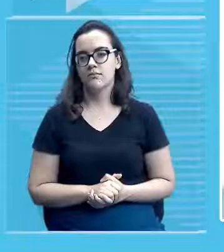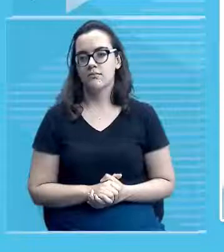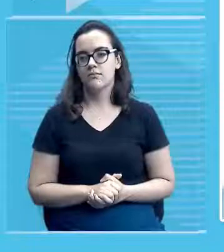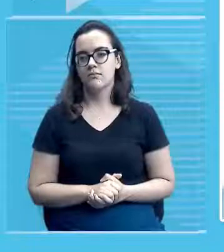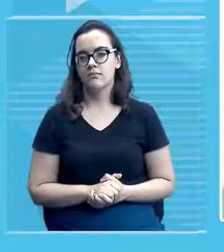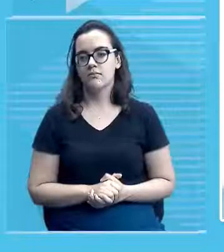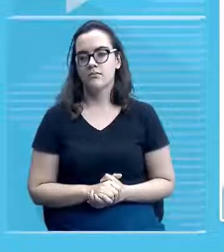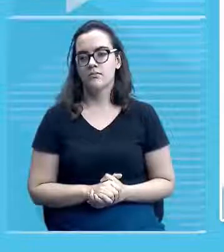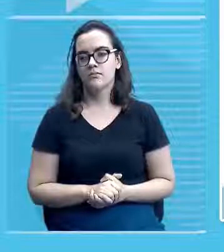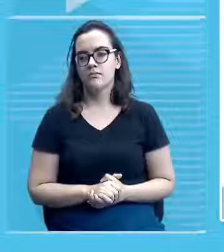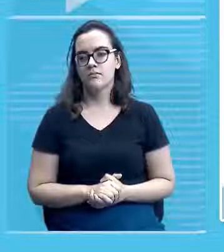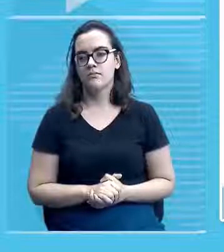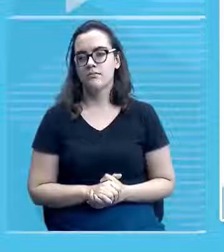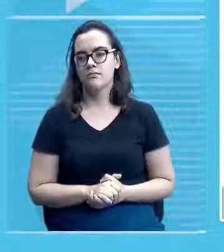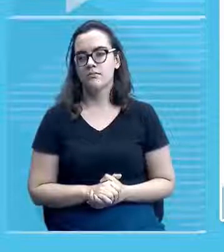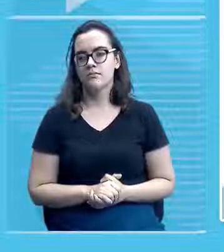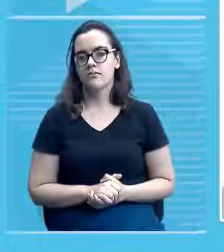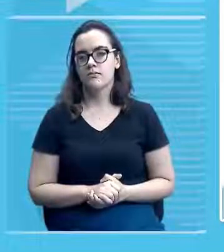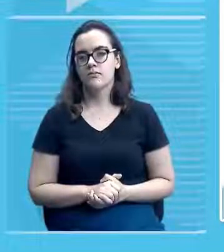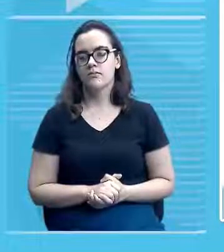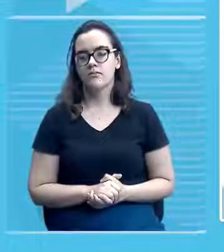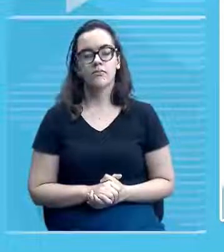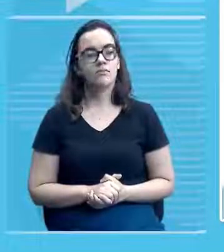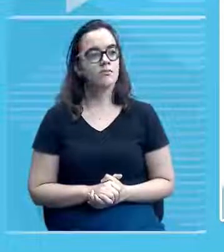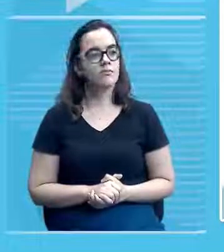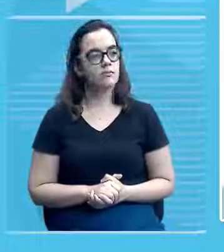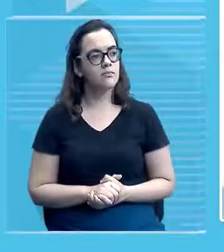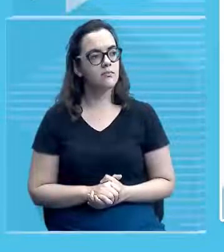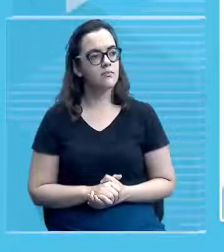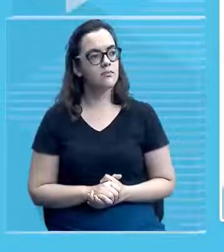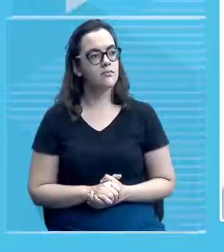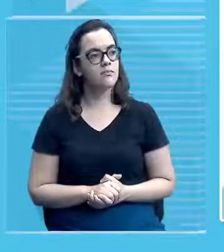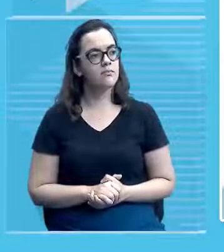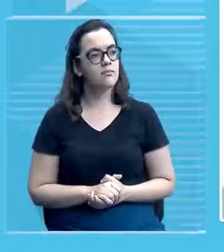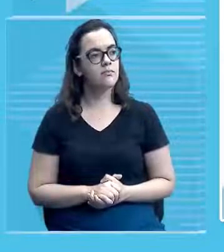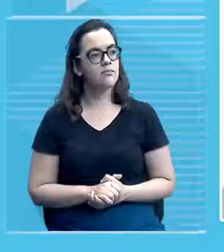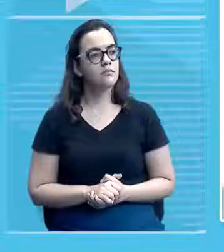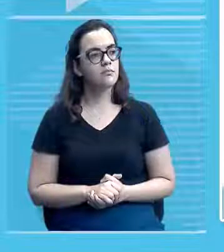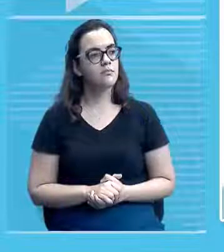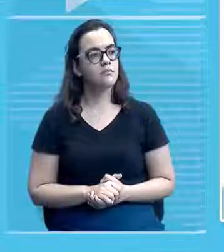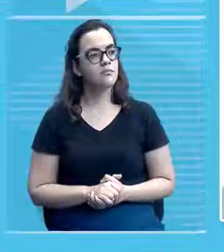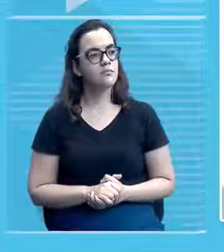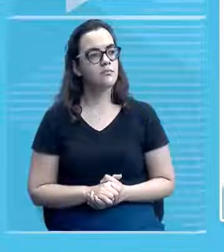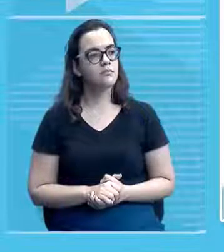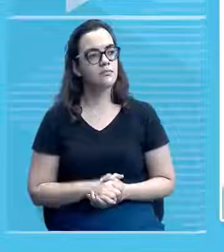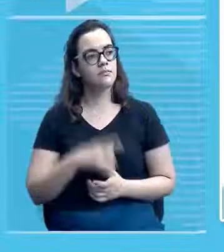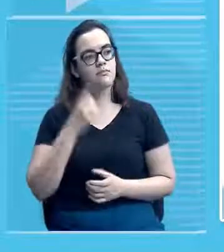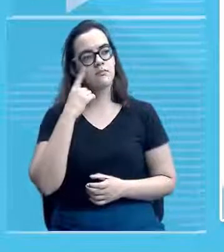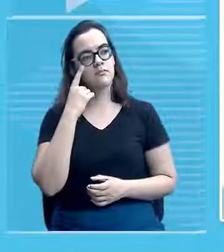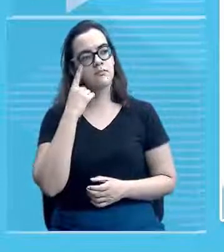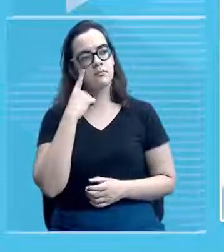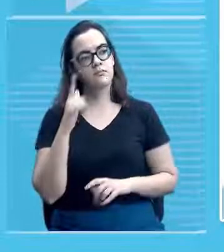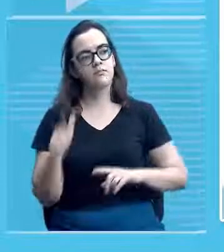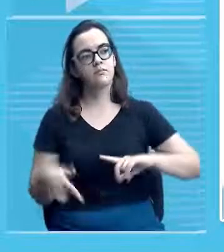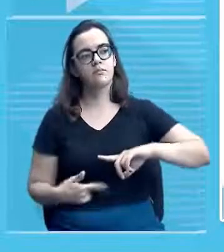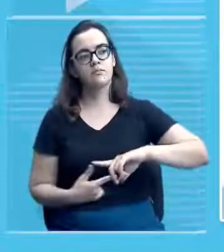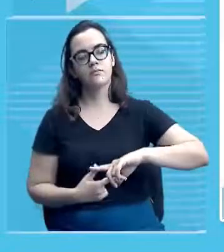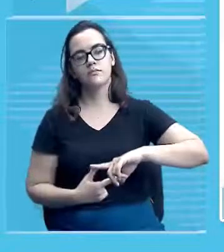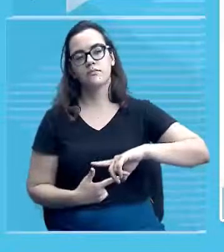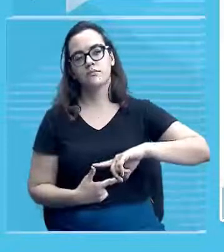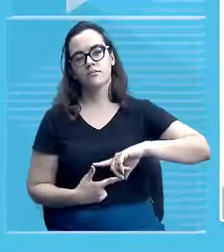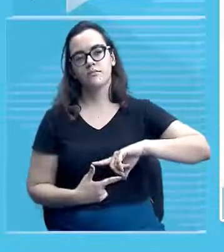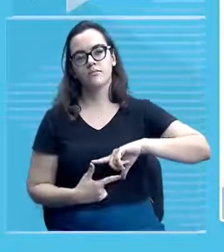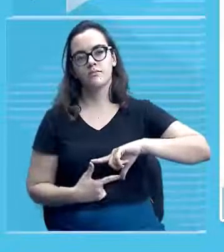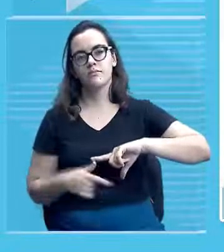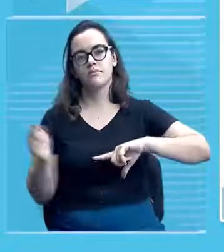arquitetura influenciada pelos irmãos da Companhia de Jesus então, olha só mais abaixo aí